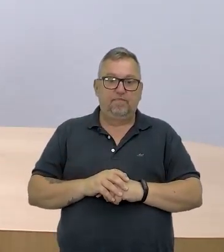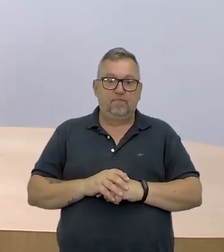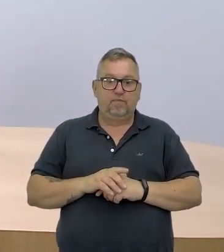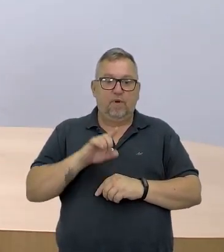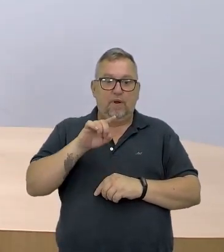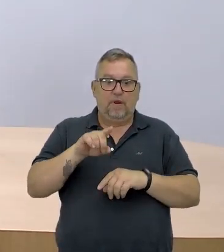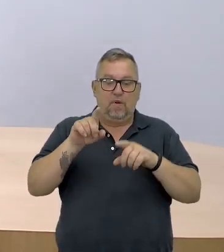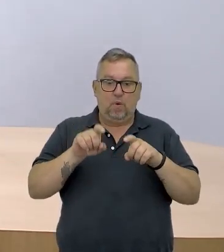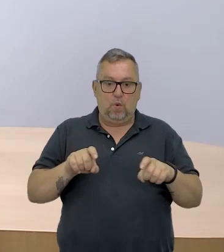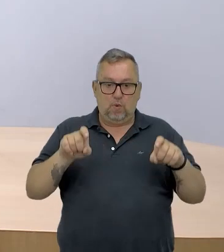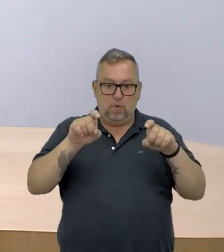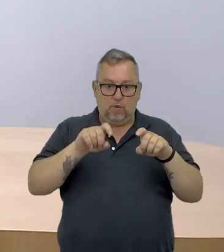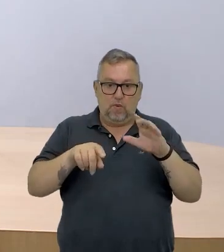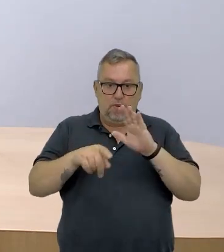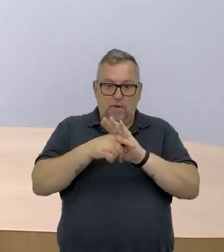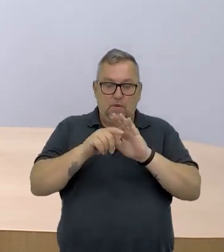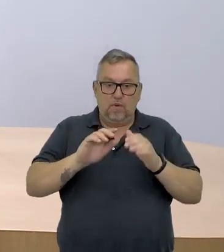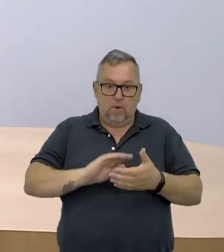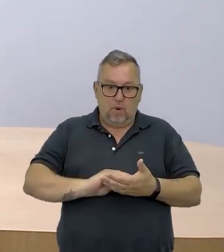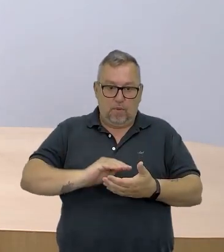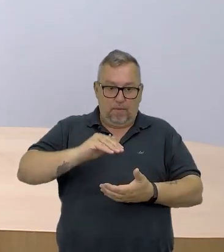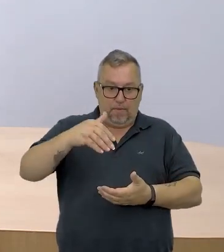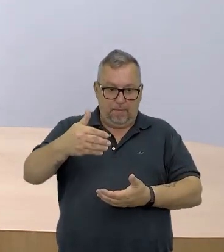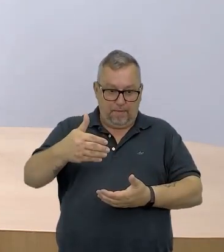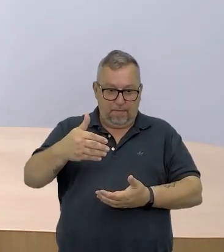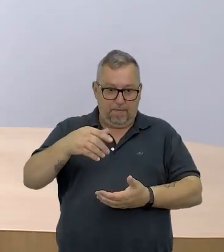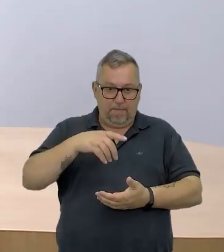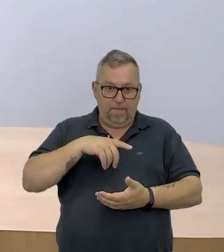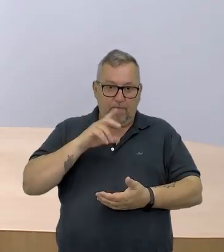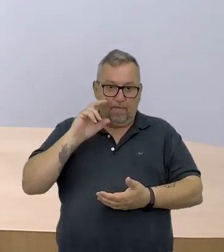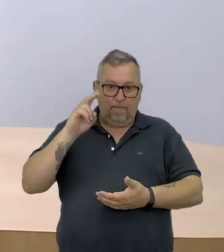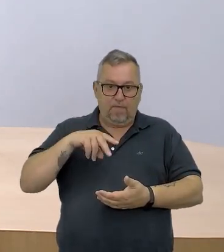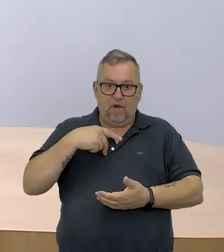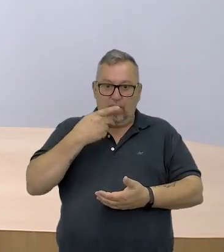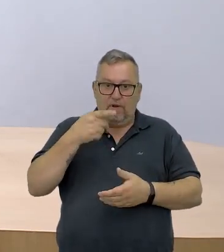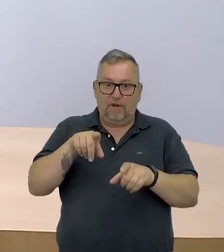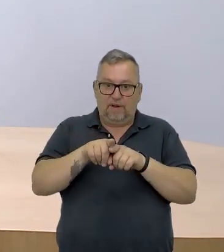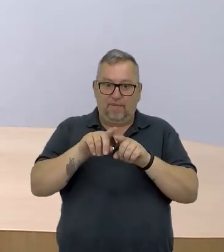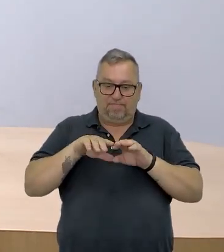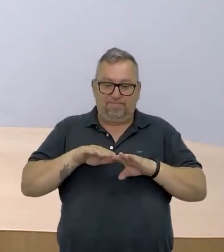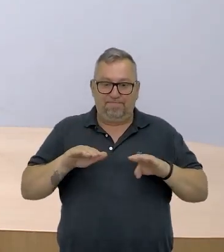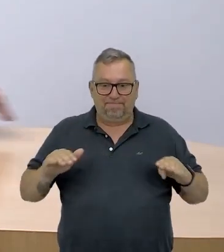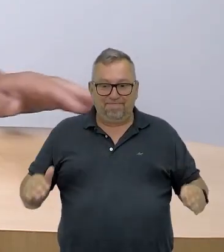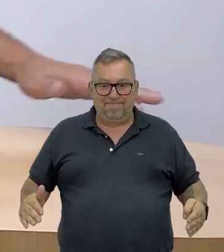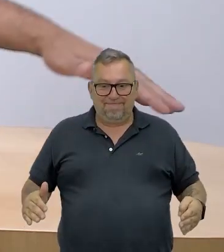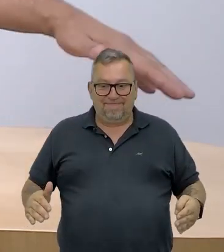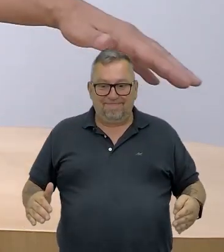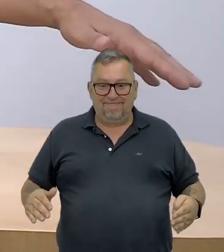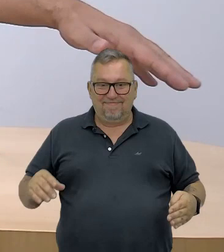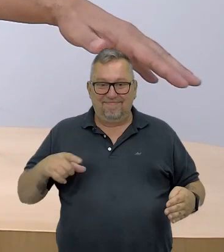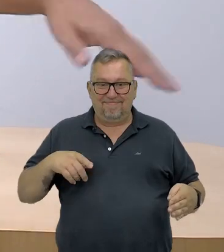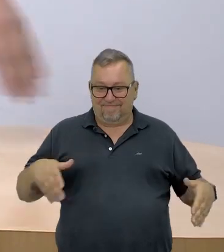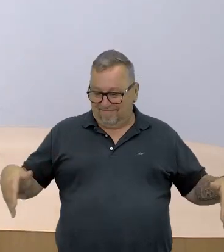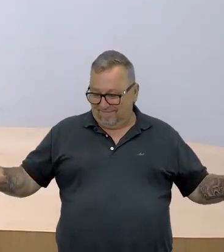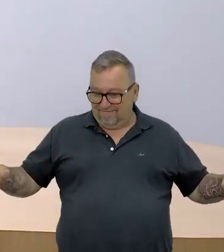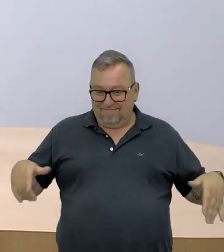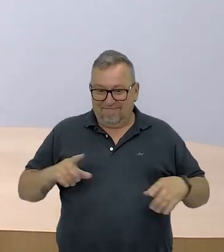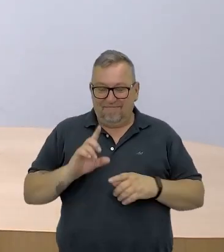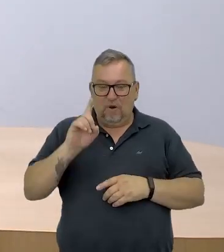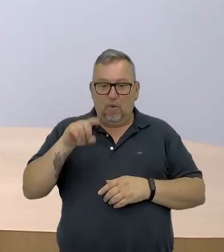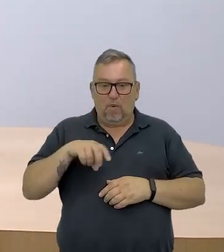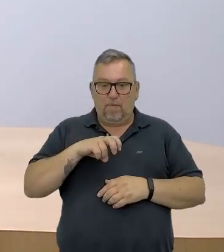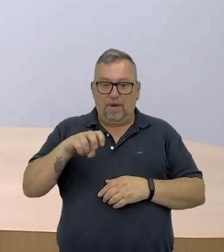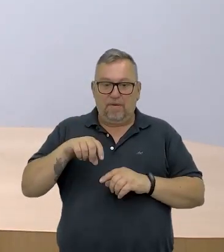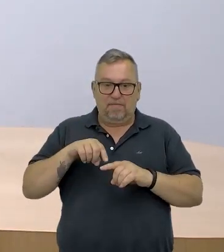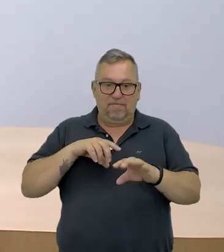Nesse computador, nesse notebook que tem aqui em cima da bancada, que eu acabei esquecendo de falar que eu estou atrás de uma bancada aqui, que tem um metro e meio de comprimento por